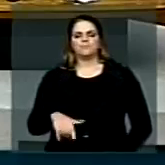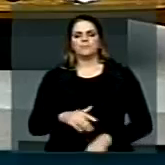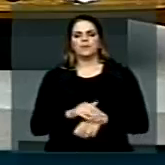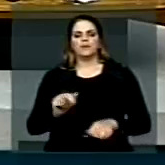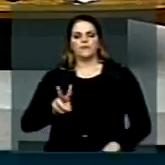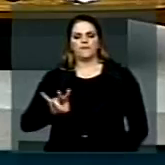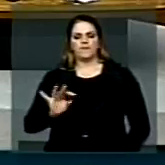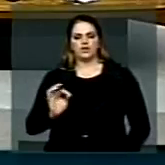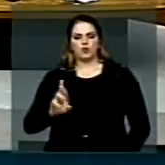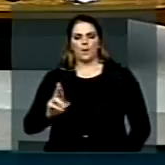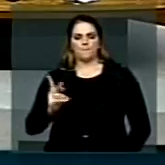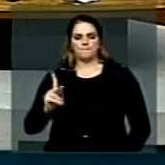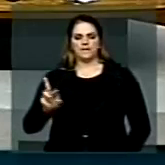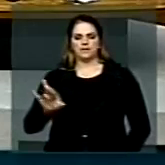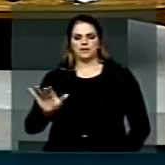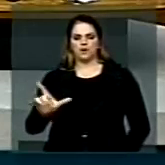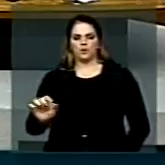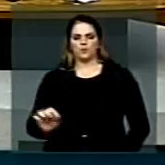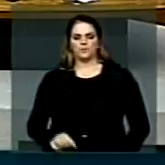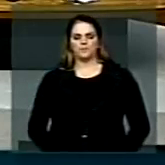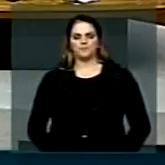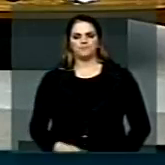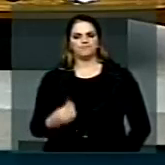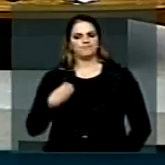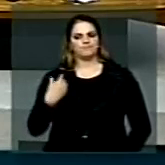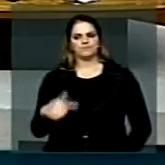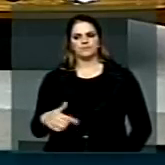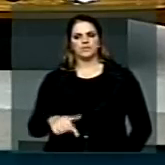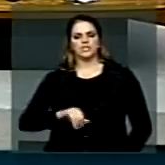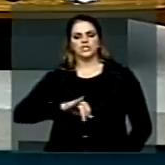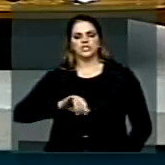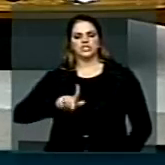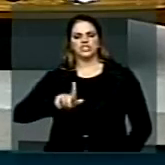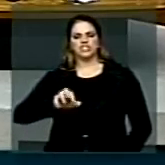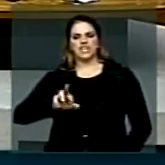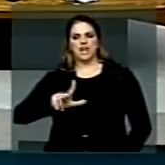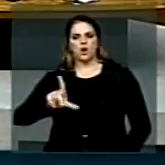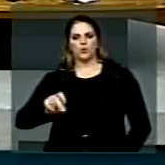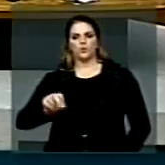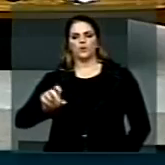Vitor Penido, Melzende, deputado Geraldo Rezende.